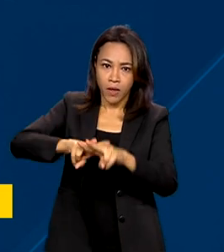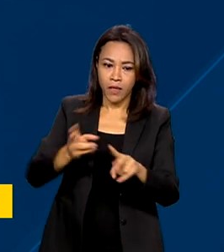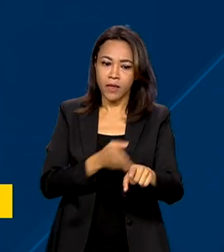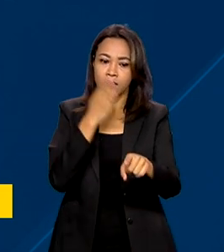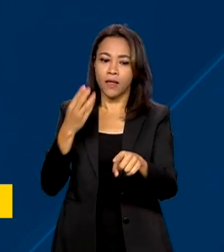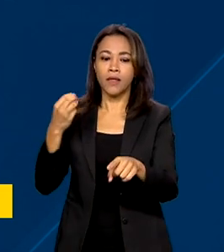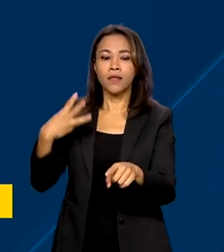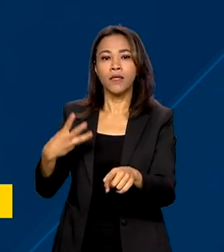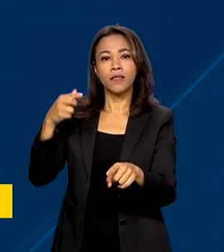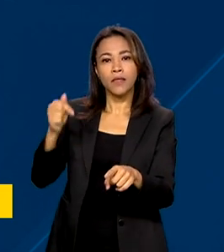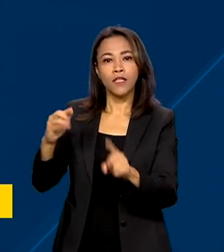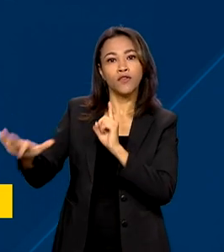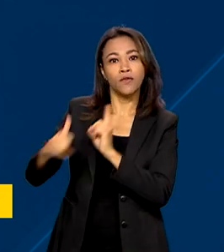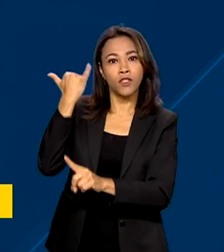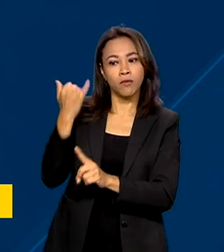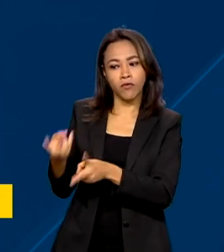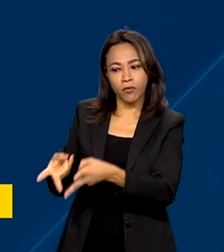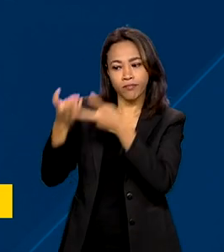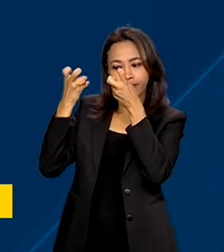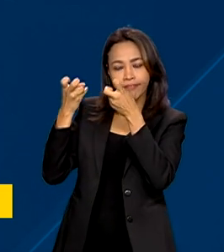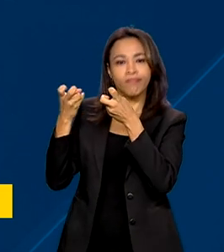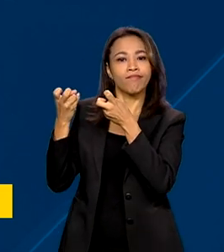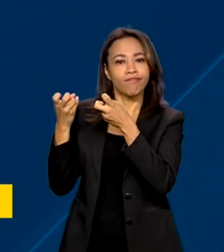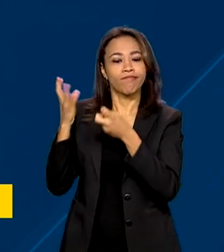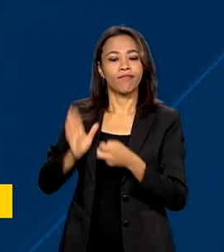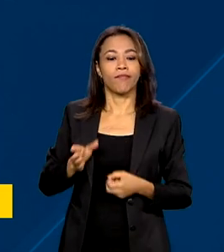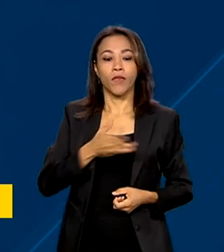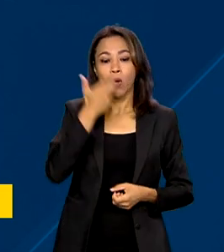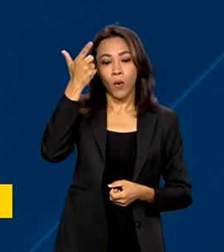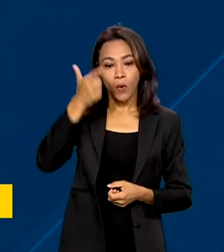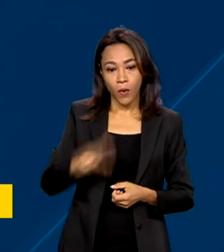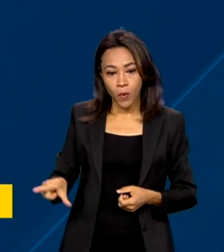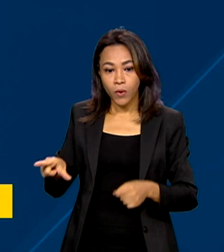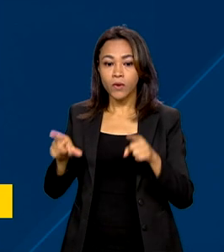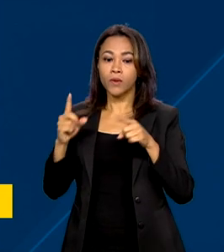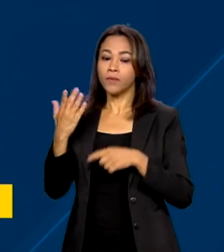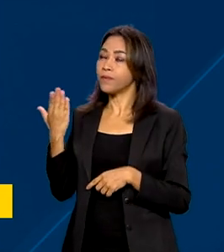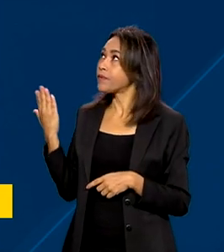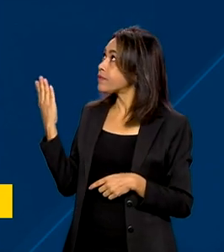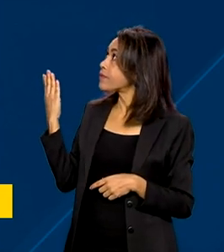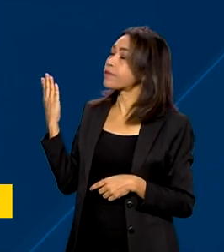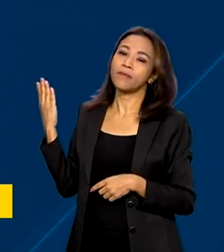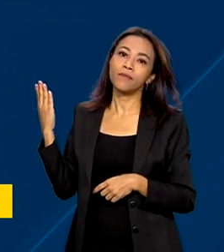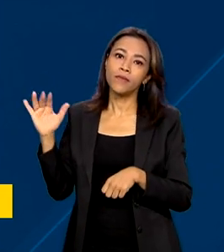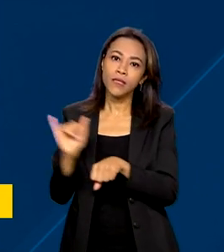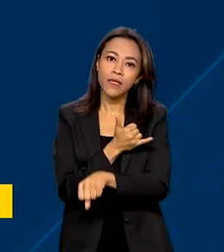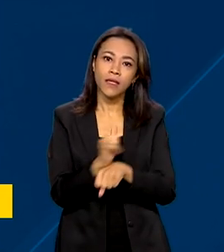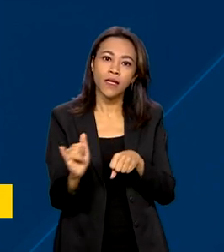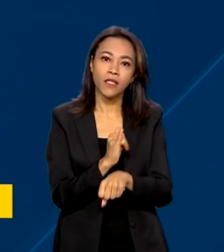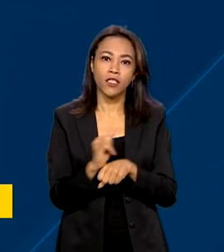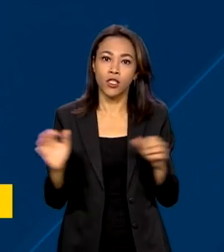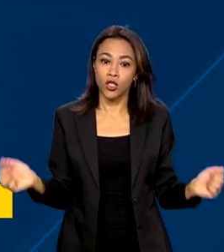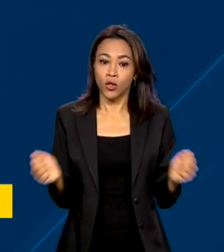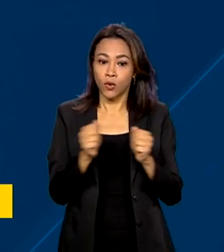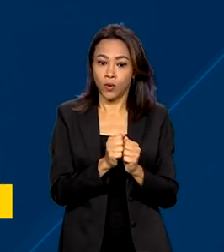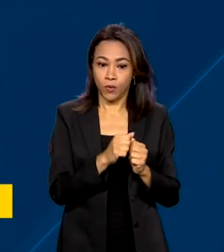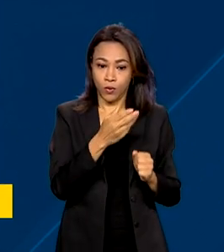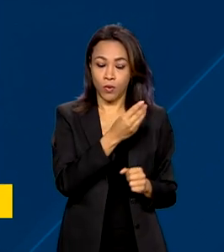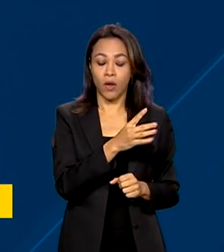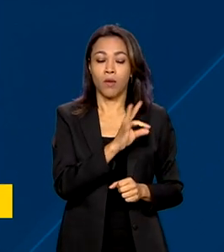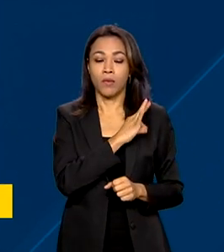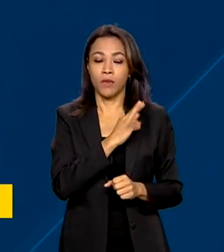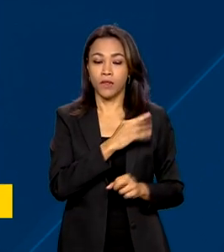identificadas. Já a operação Caminhos Seguros, realizada pela Polícia Rodoviária Federal, em parceria com as polícias